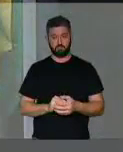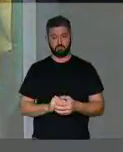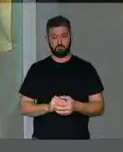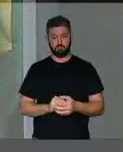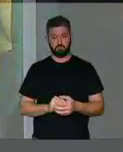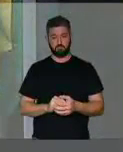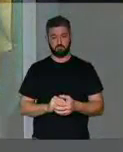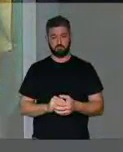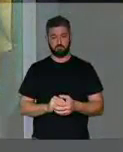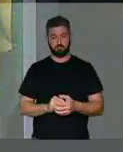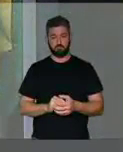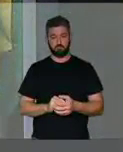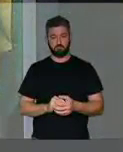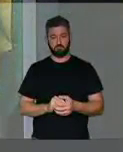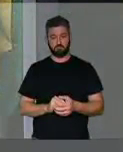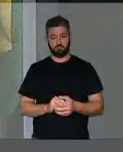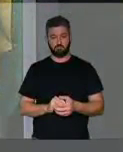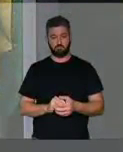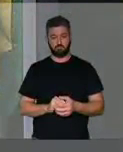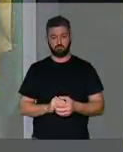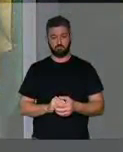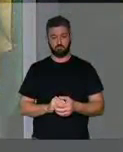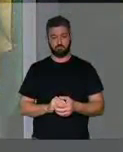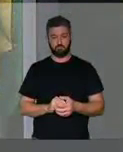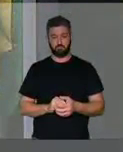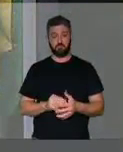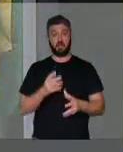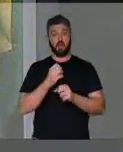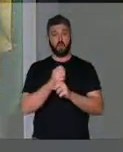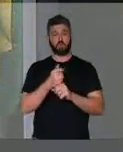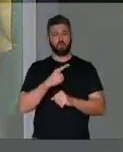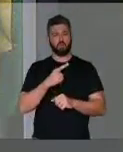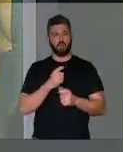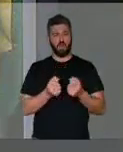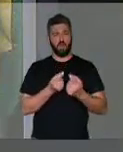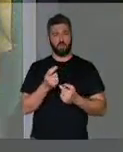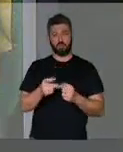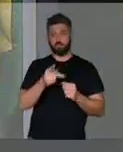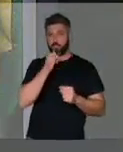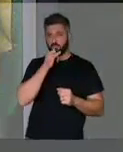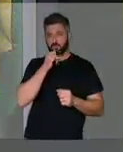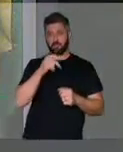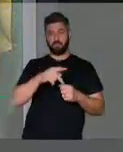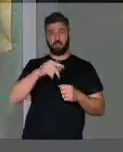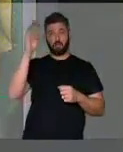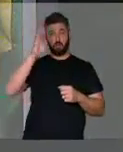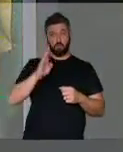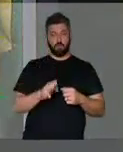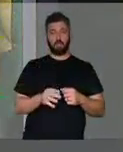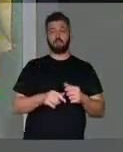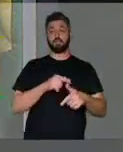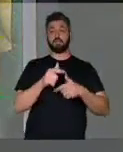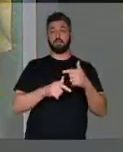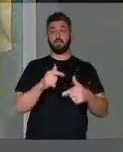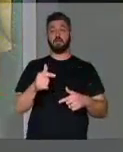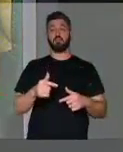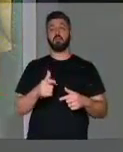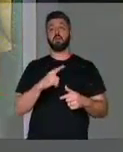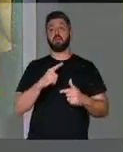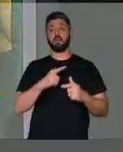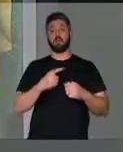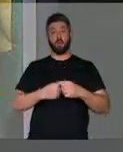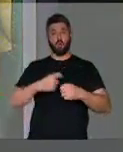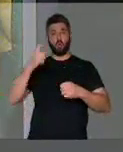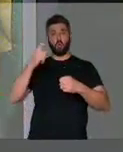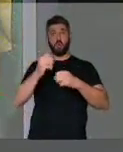tenho algumas contas aqui que mostram que a Petrobras está trabalhando com uma margem de